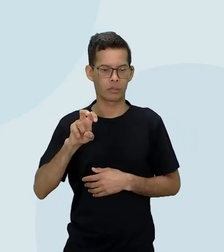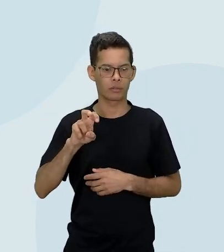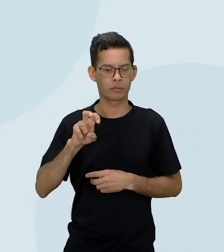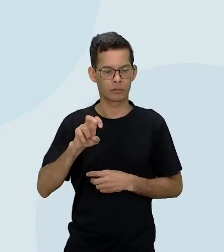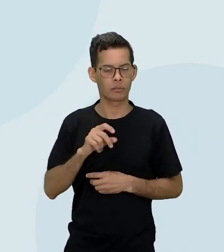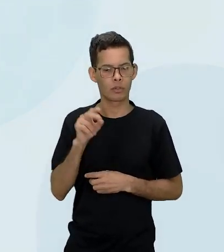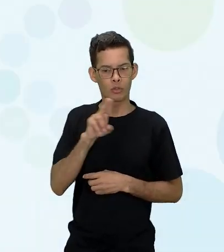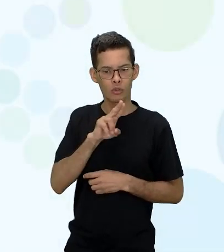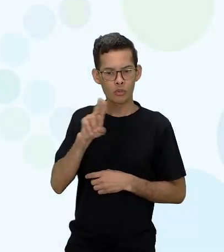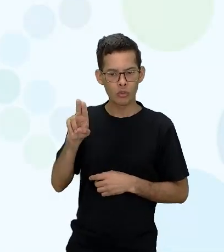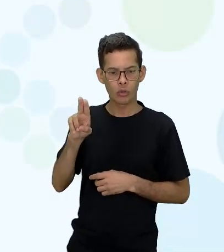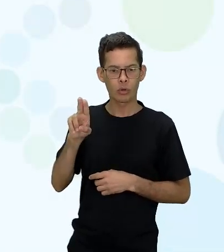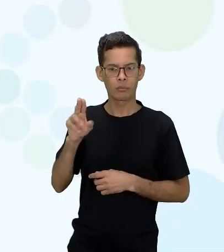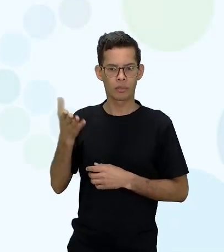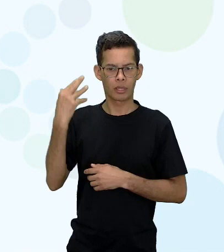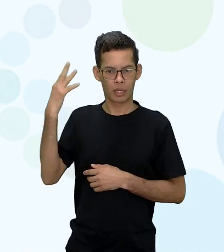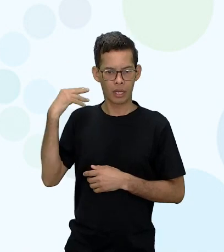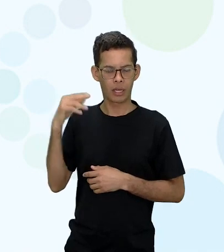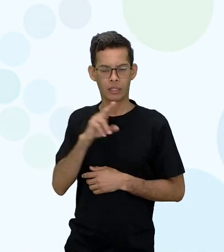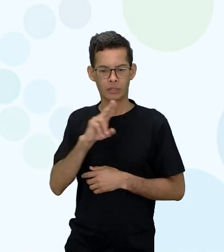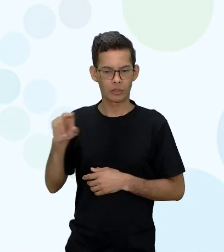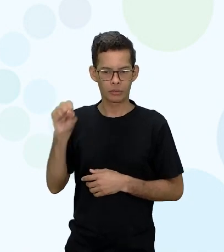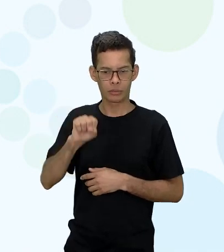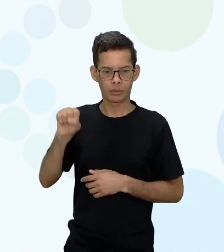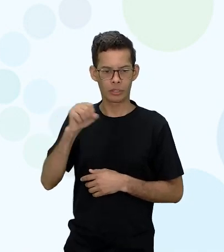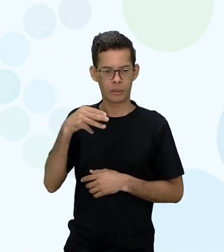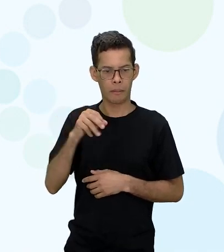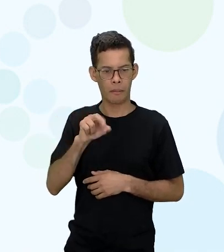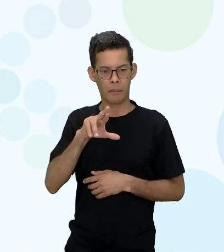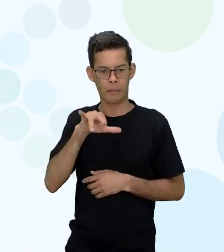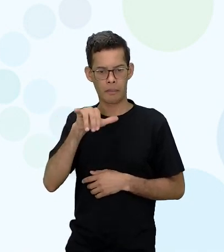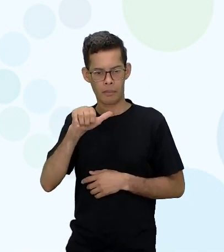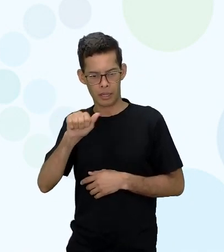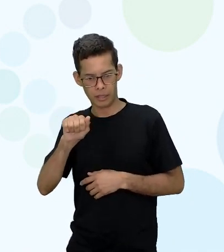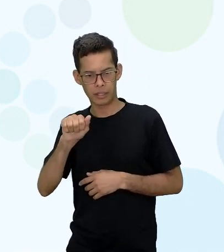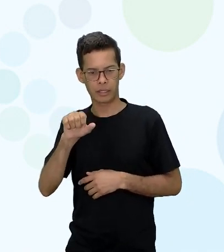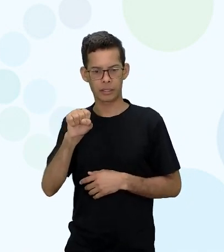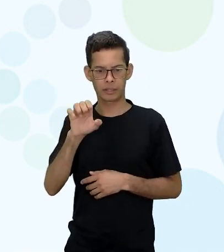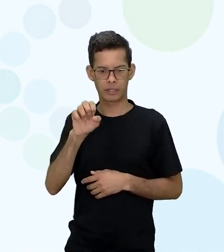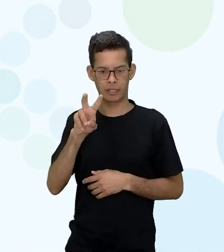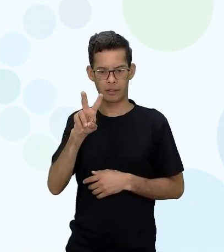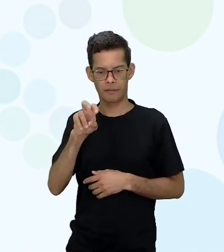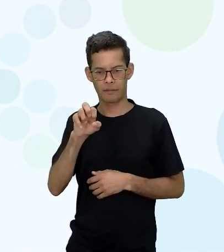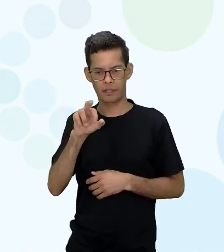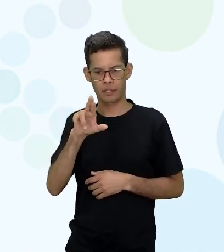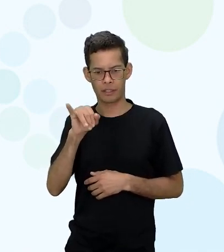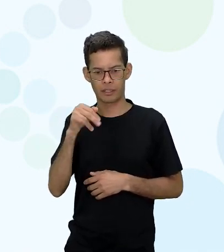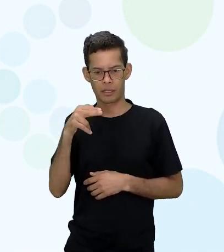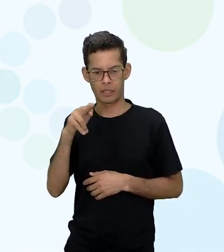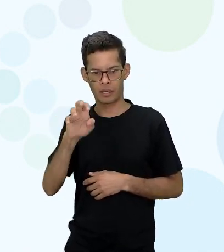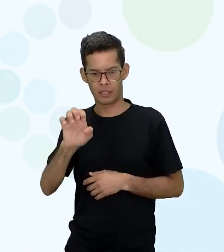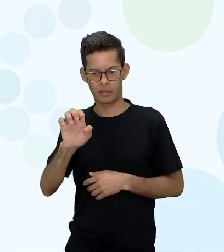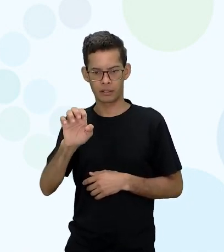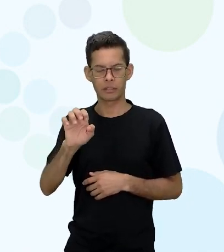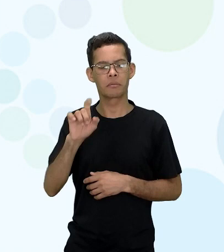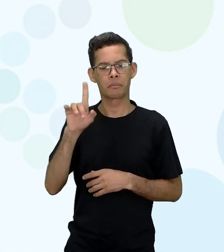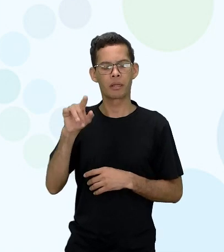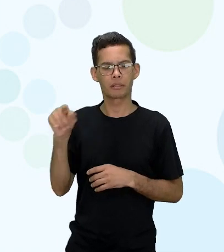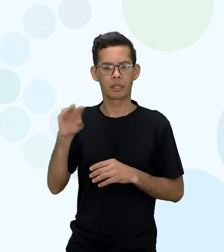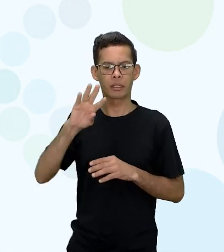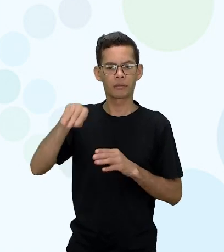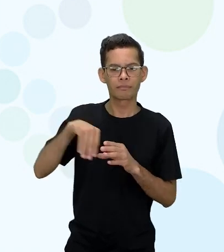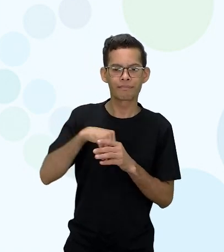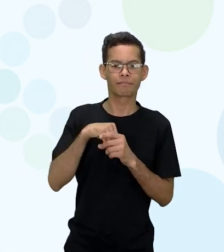O seu nome de solteira era Marise Liliane Apolline Bocolon. Mas ela entrou para a